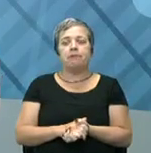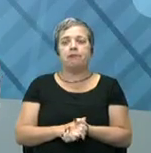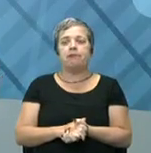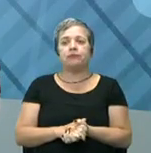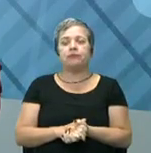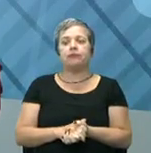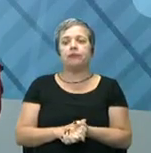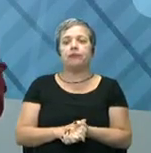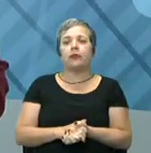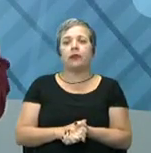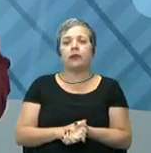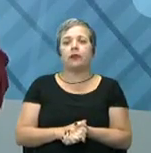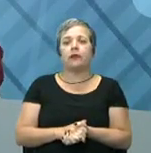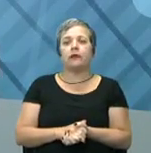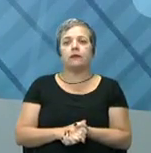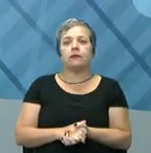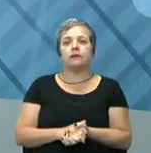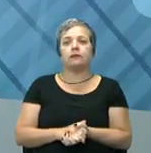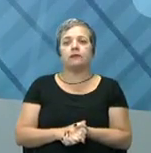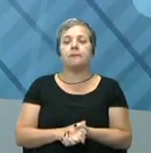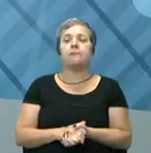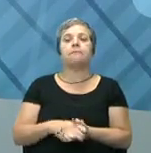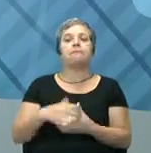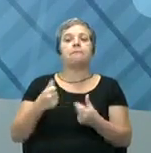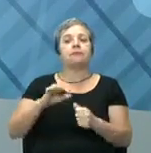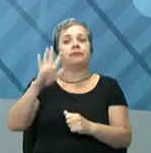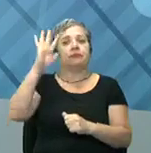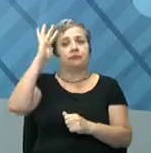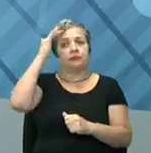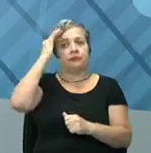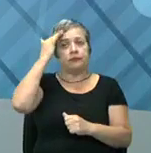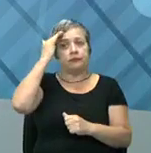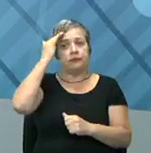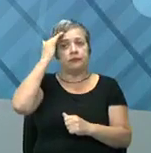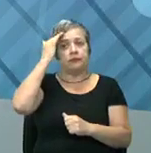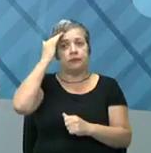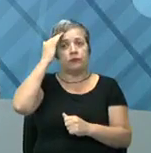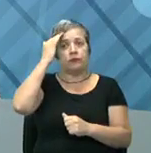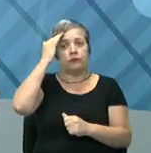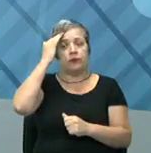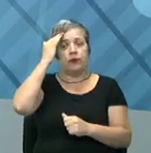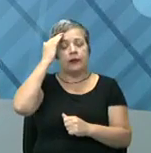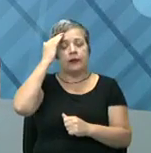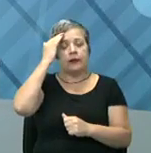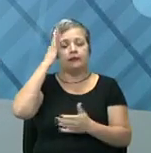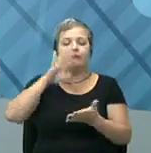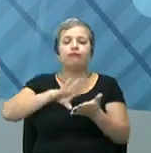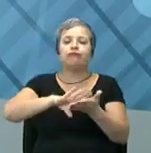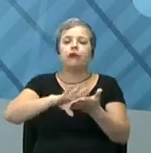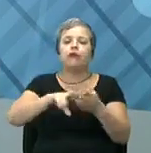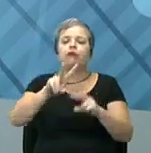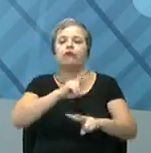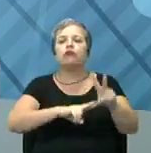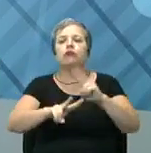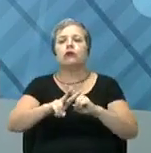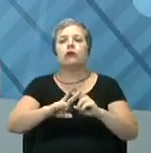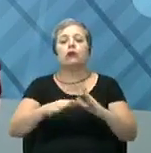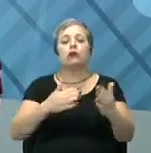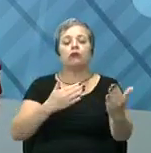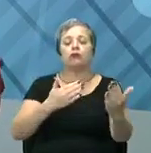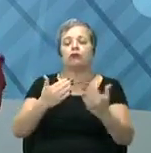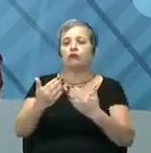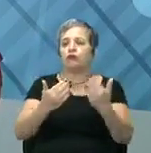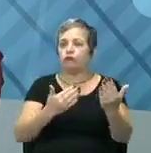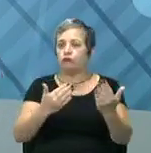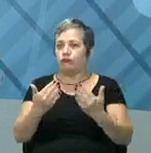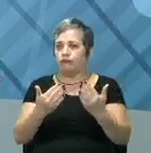Quando nós fazemos aqui, nós também precisamos entender o que é disfunção, que é sair dessa previsão e depois nós vamos comparar os